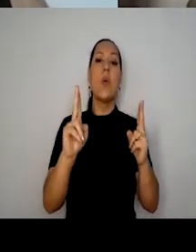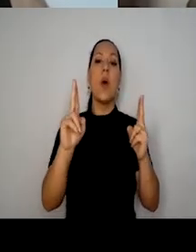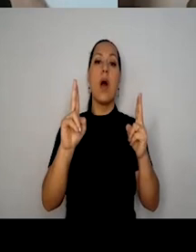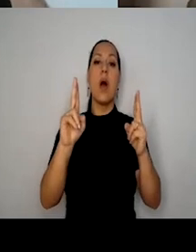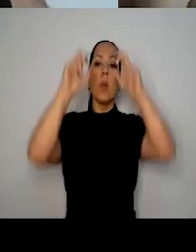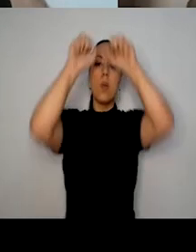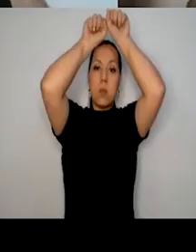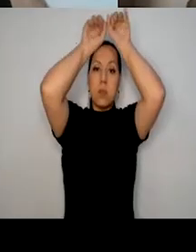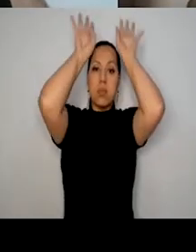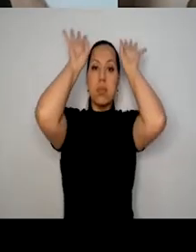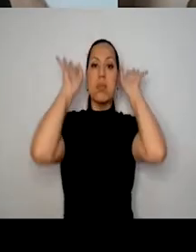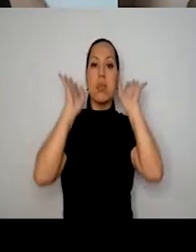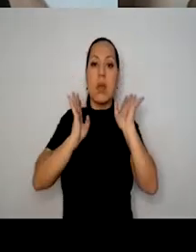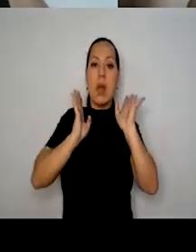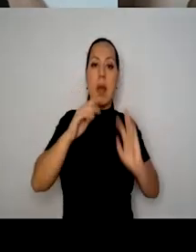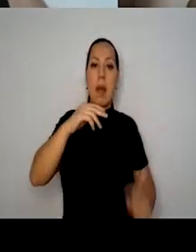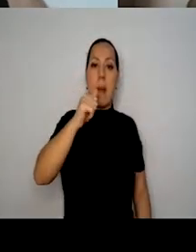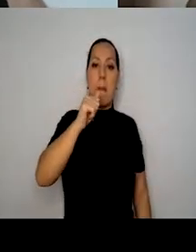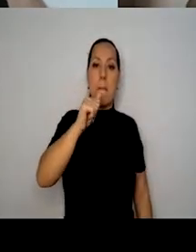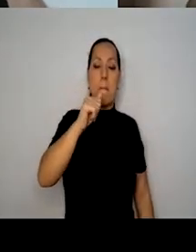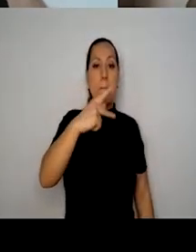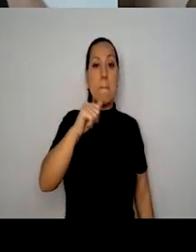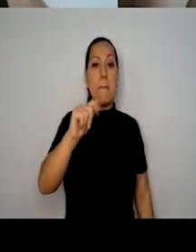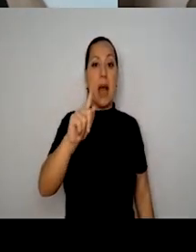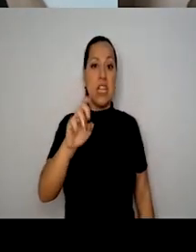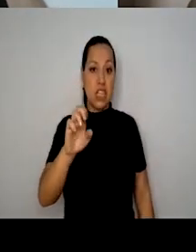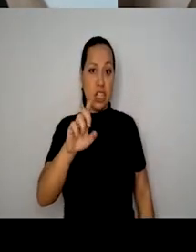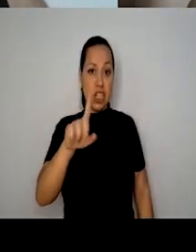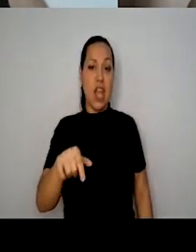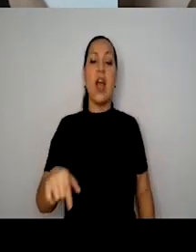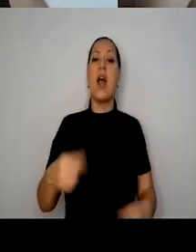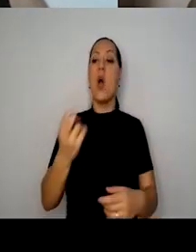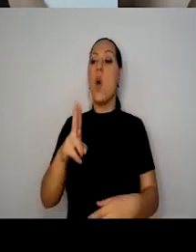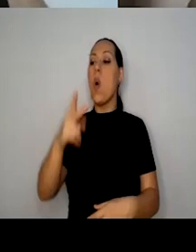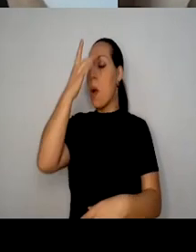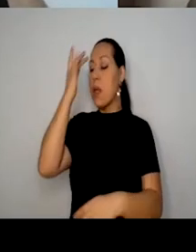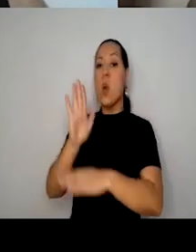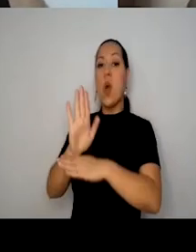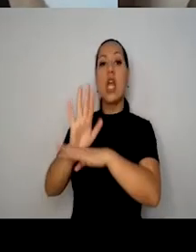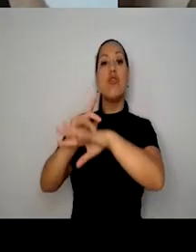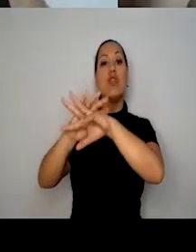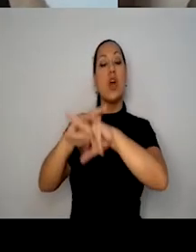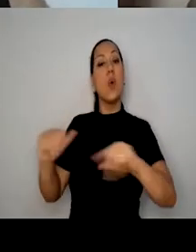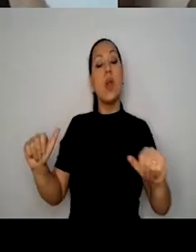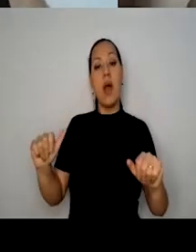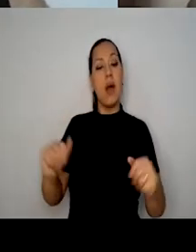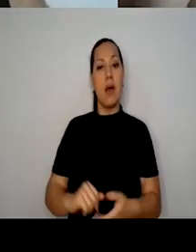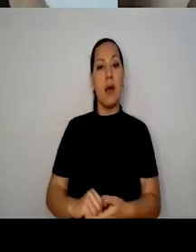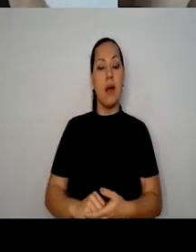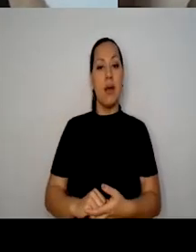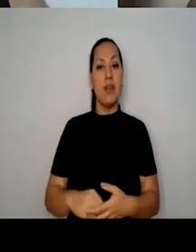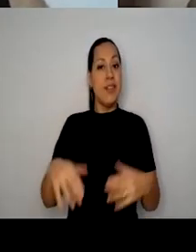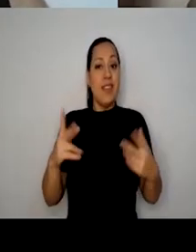então a comunidade abraça esse ser porque ele tem uma função